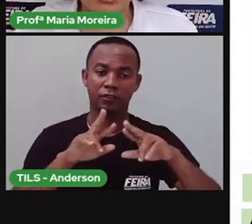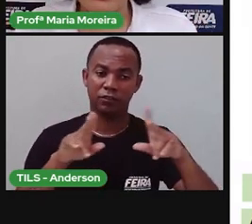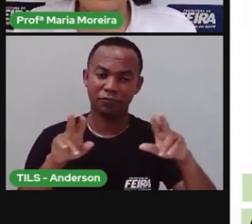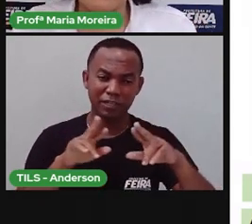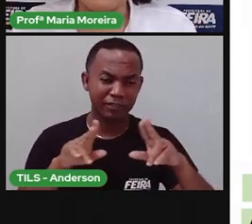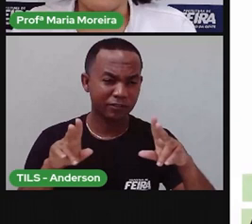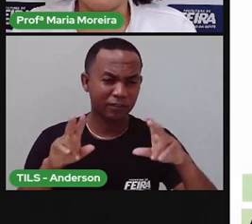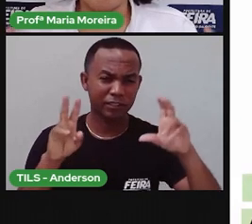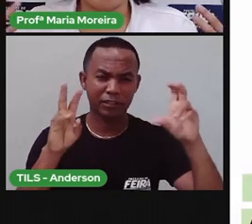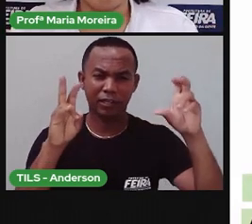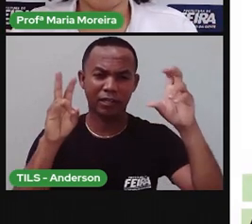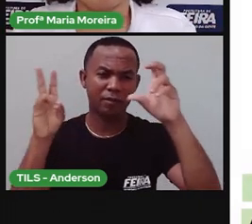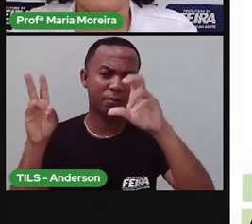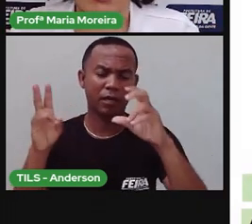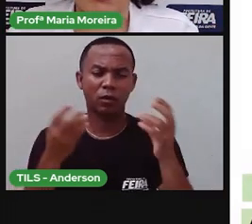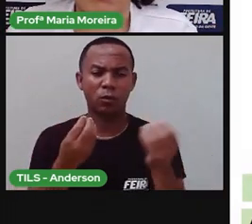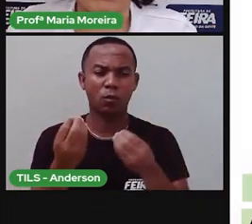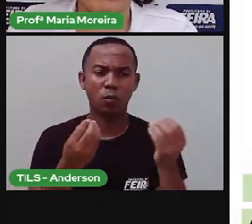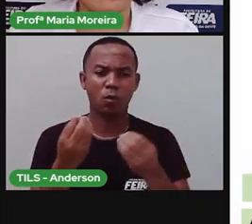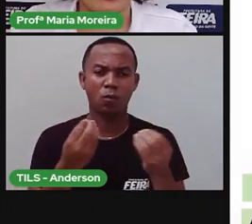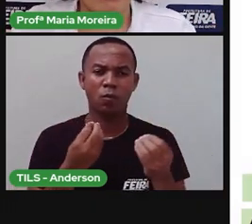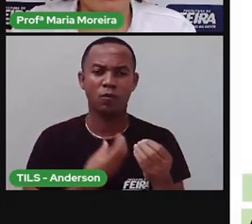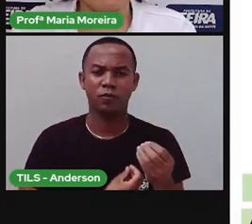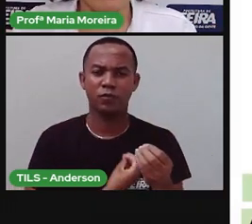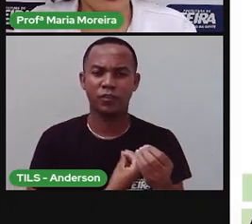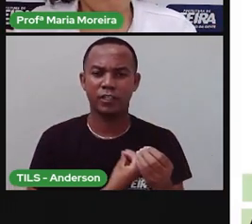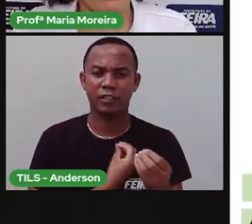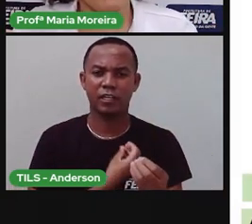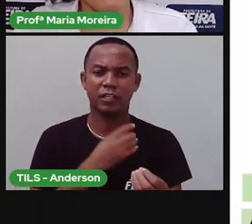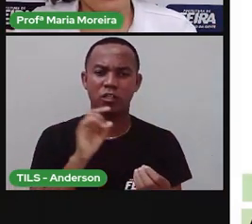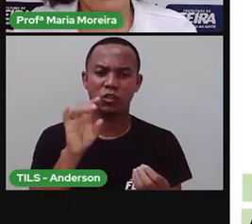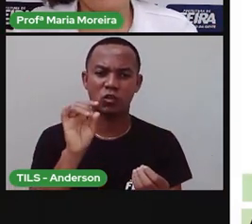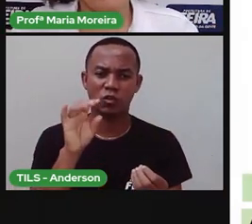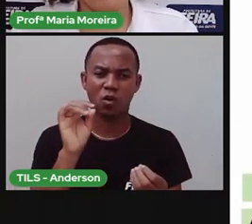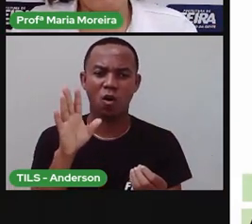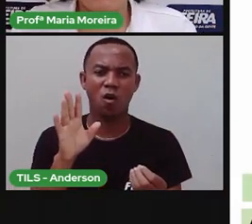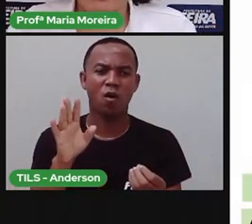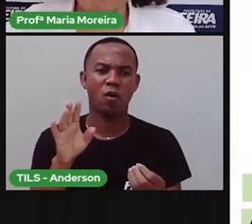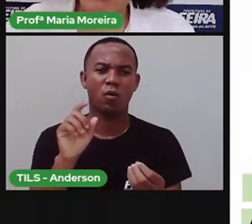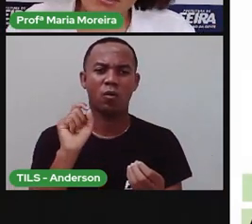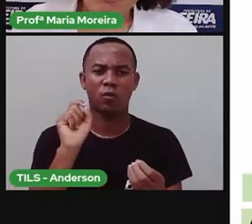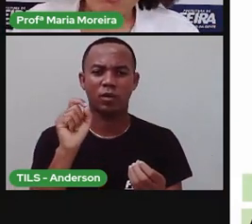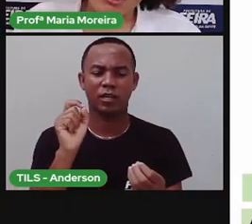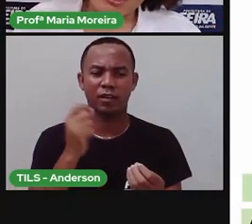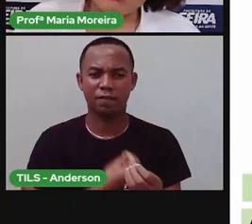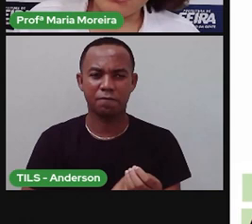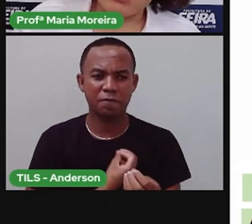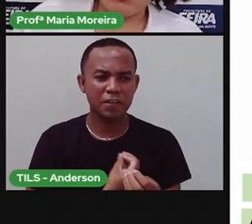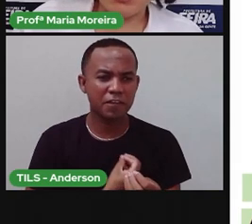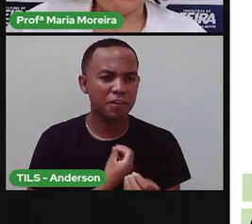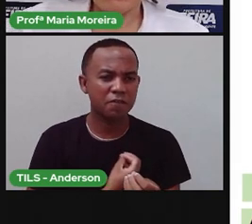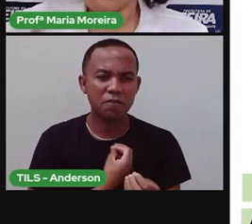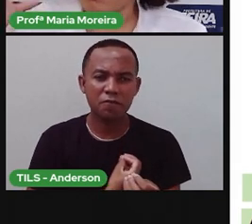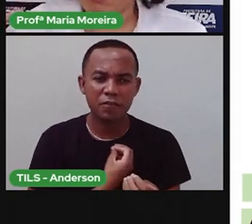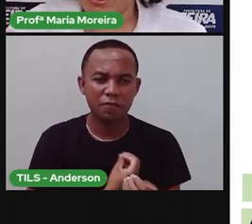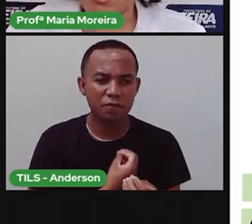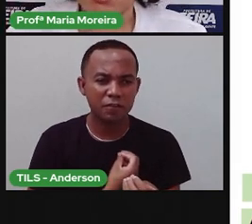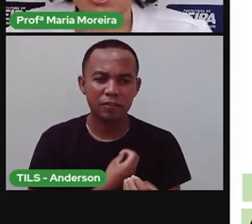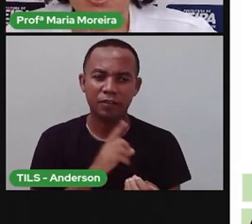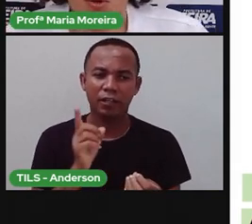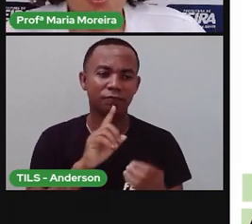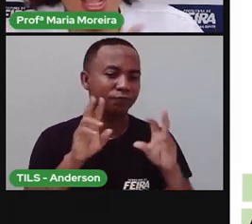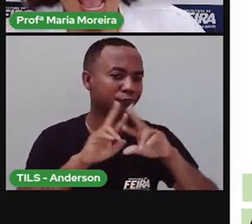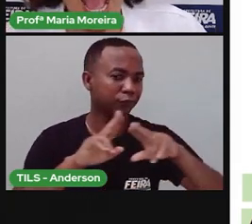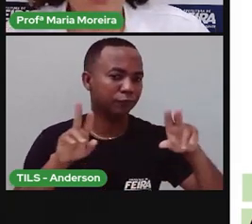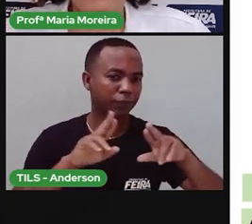coisas, né? Que envolvem os seres vivos. Não necessariamente só aquela parte de, ah, é vivo por isso, por isso, por isso. Vamos falar sobre várias